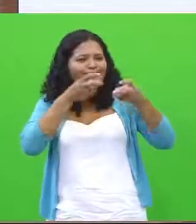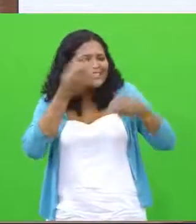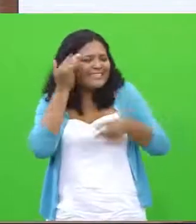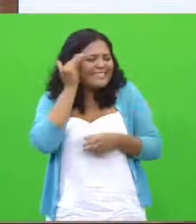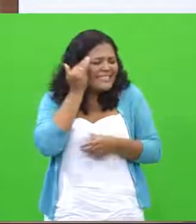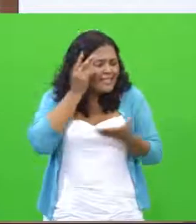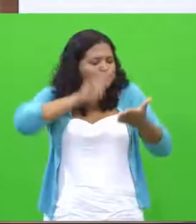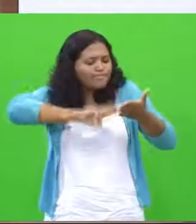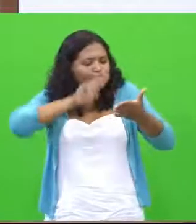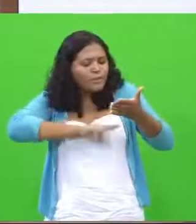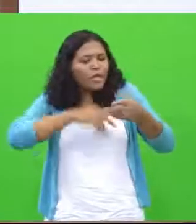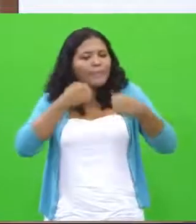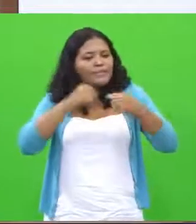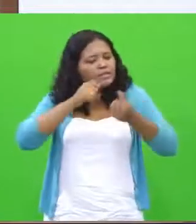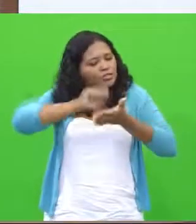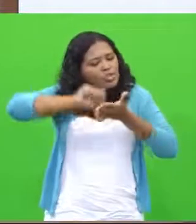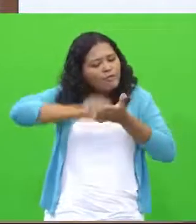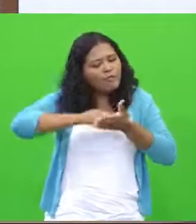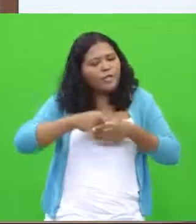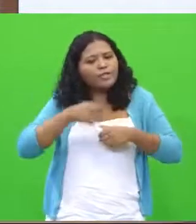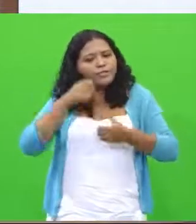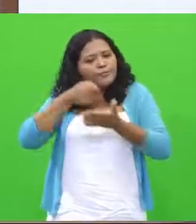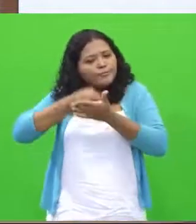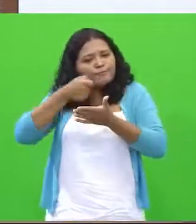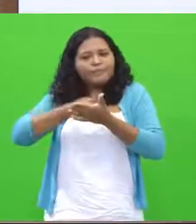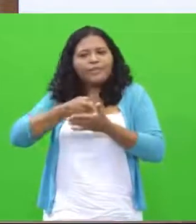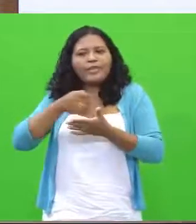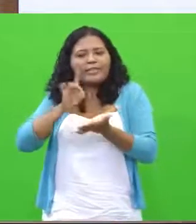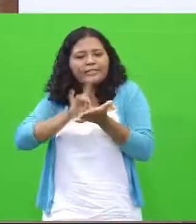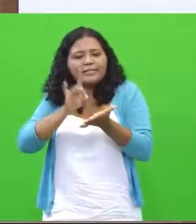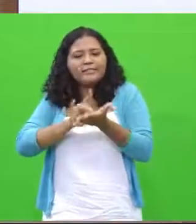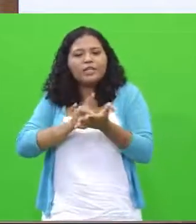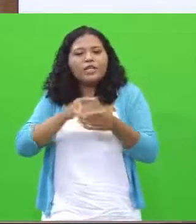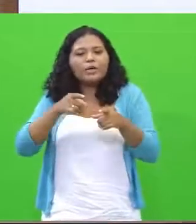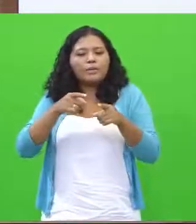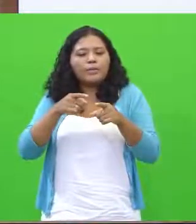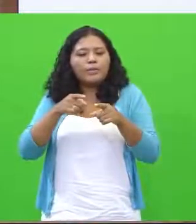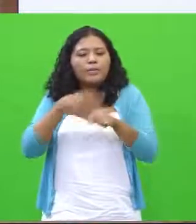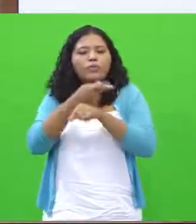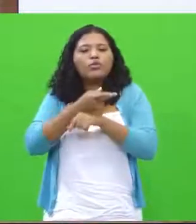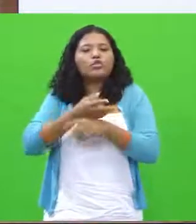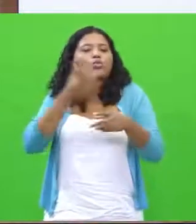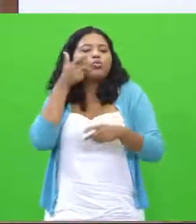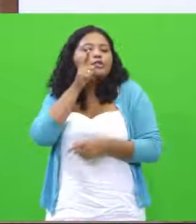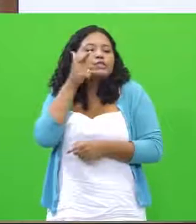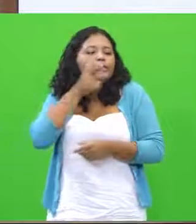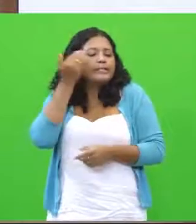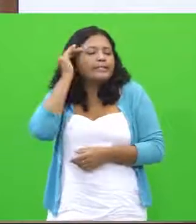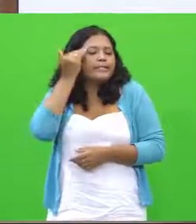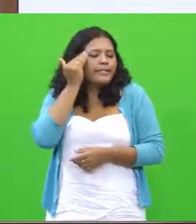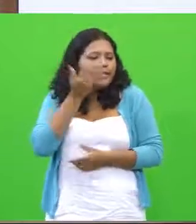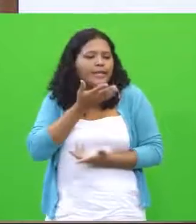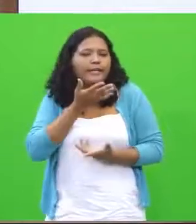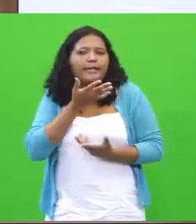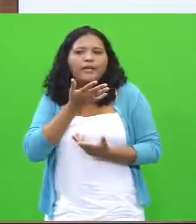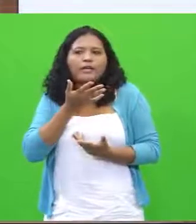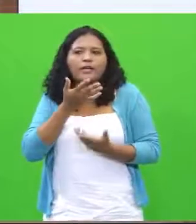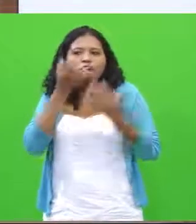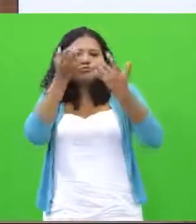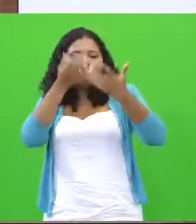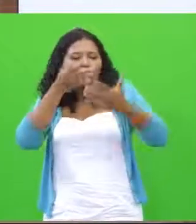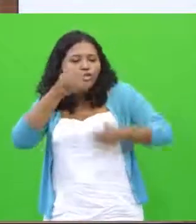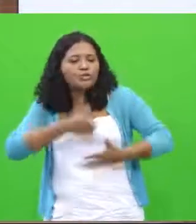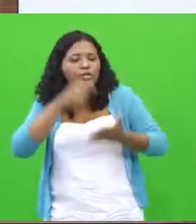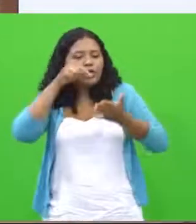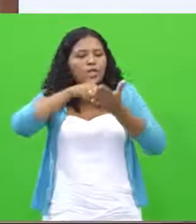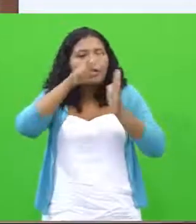escreva com vontade de ser compreendido de ser lido por que ter receio não é? então uma